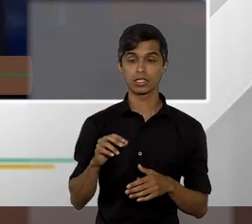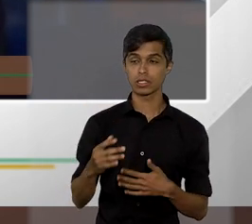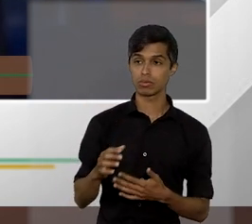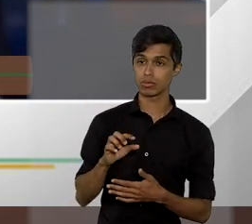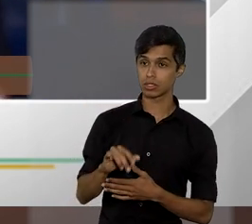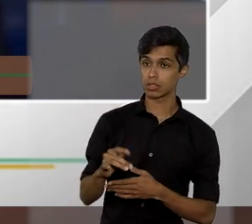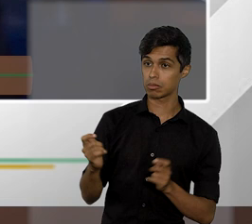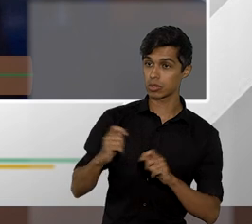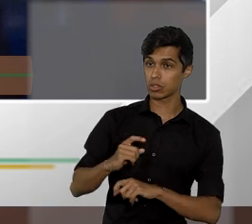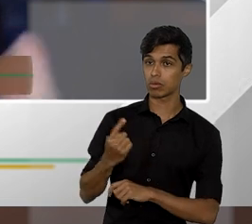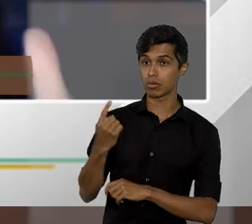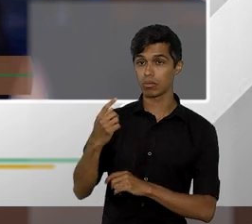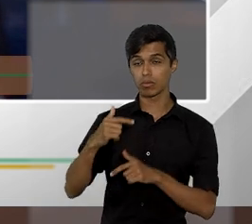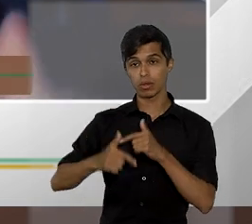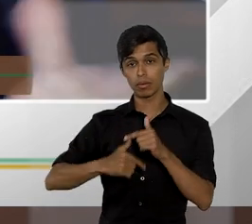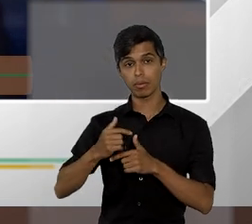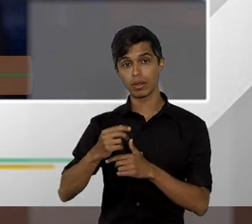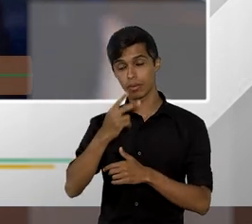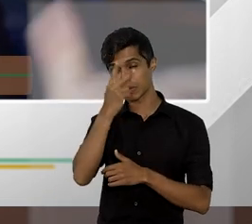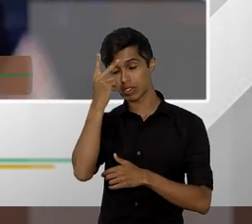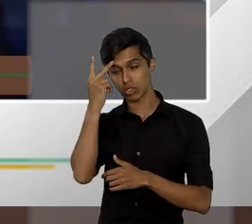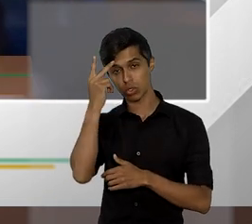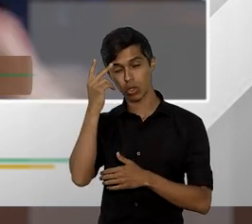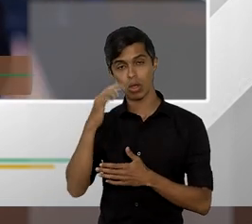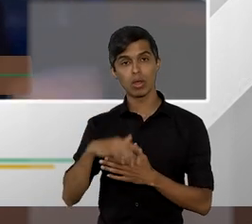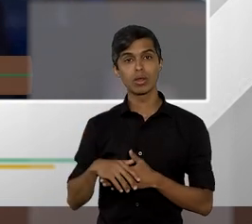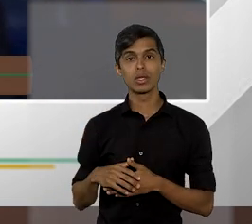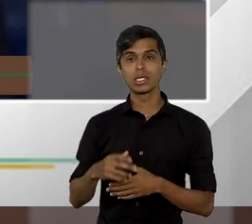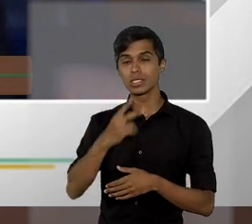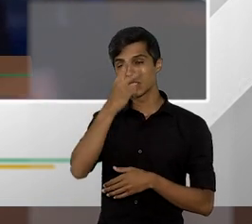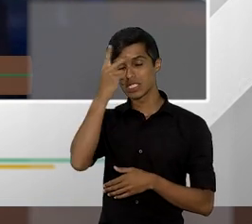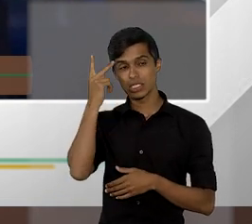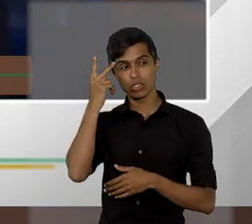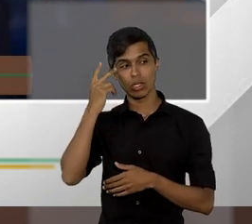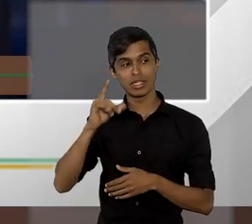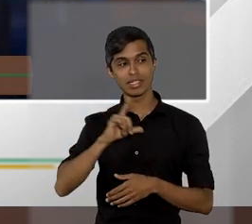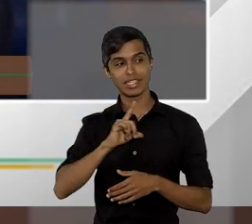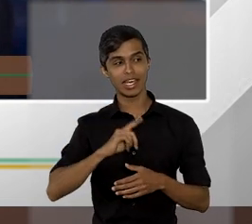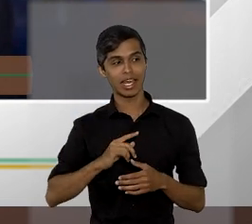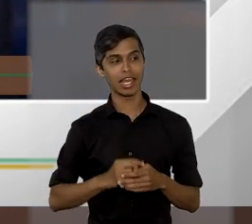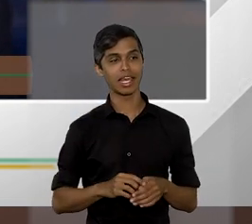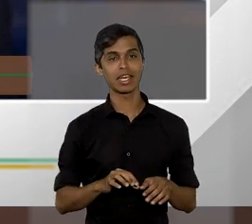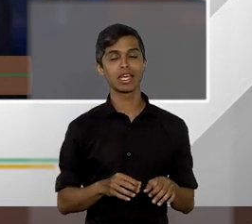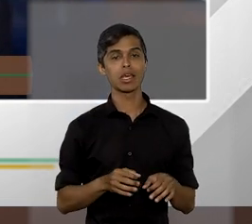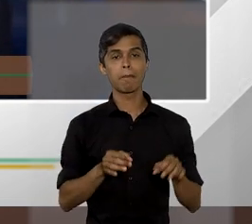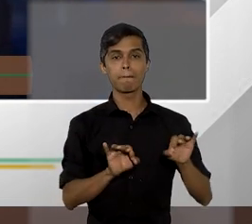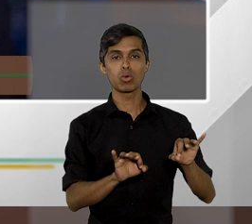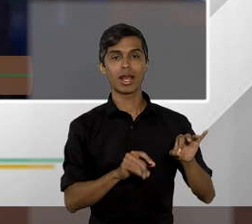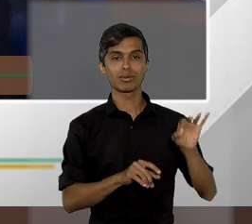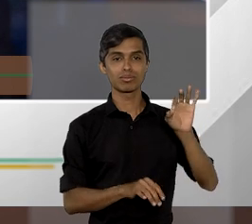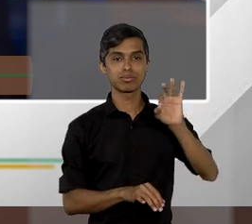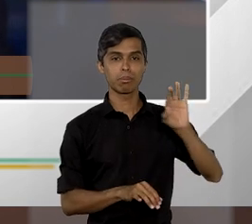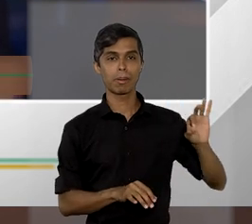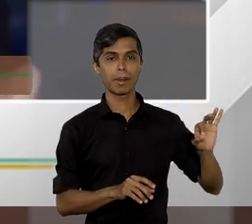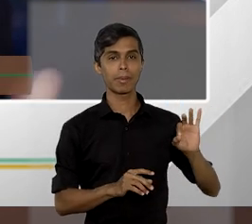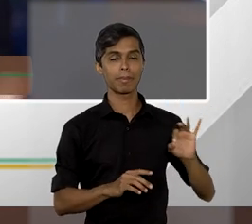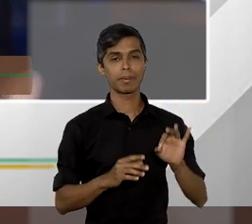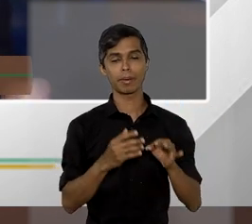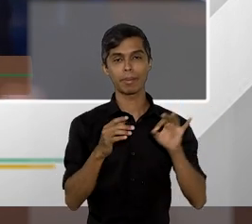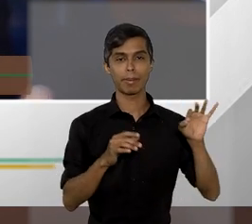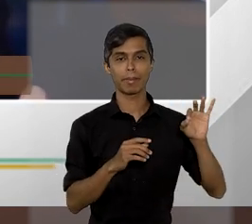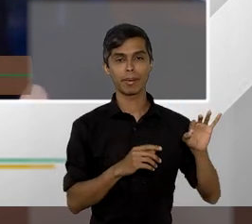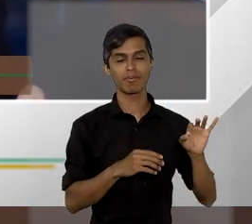humana que nós tenhamos um queijo suíço que nós tenhamos buracos que fiquem a desafiar depois e